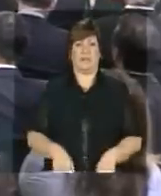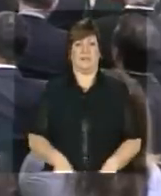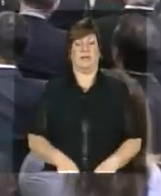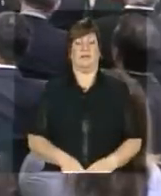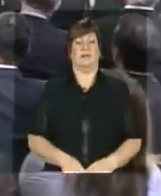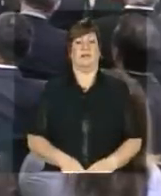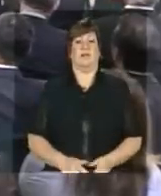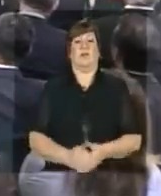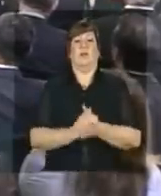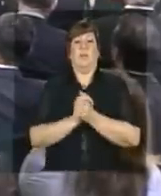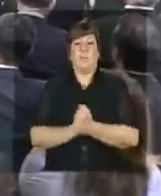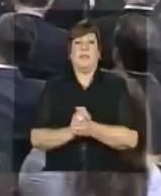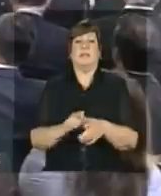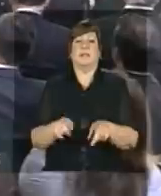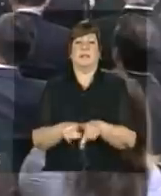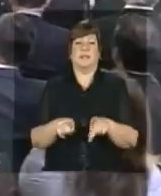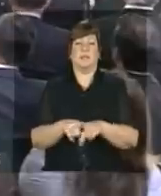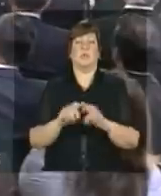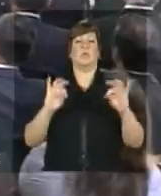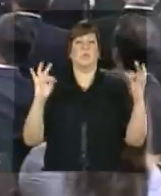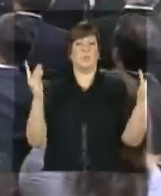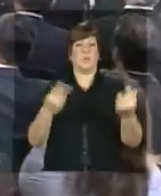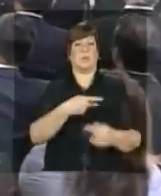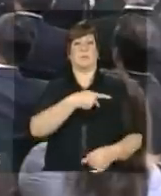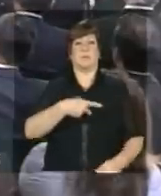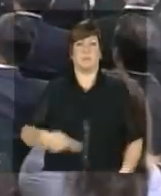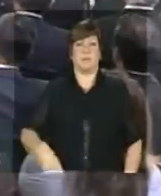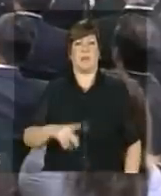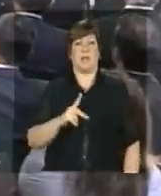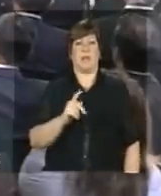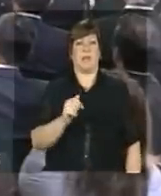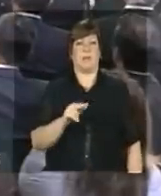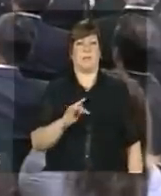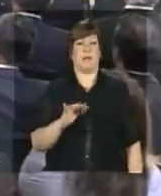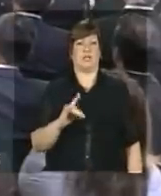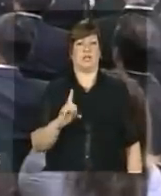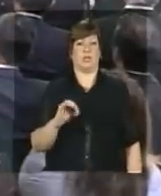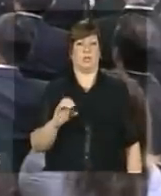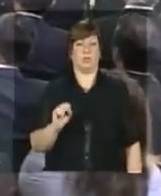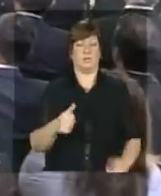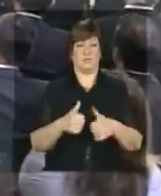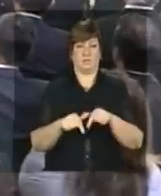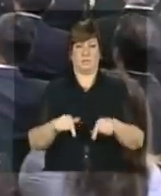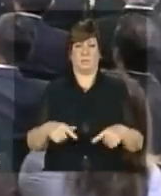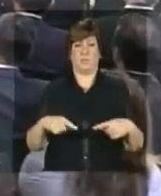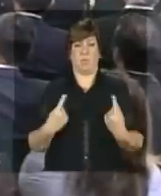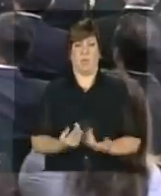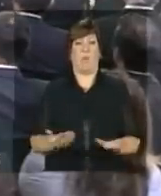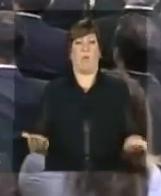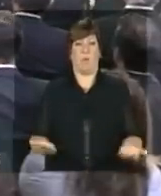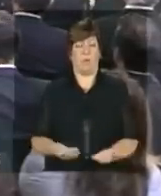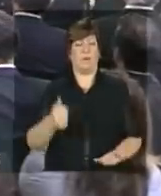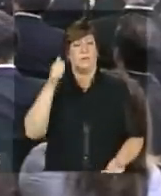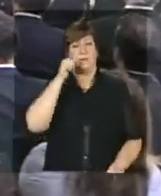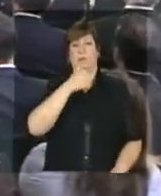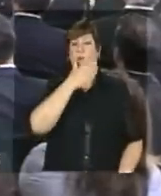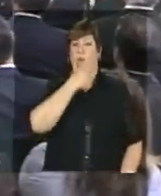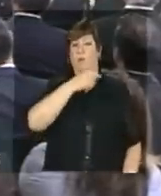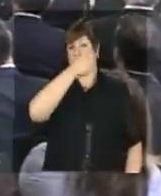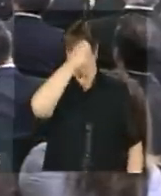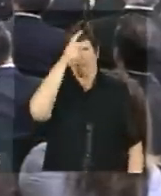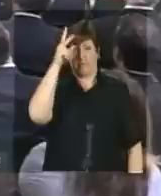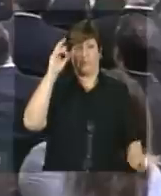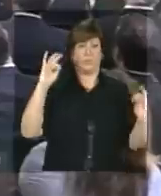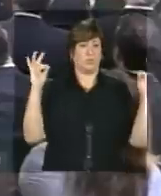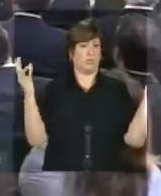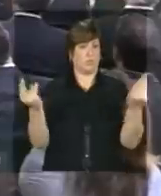também todos os presidentes de partido aqui presentes, os prefeitos e as prefeitas